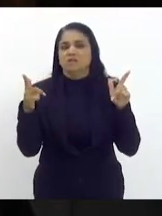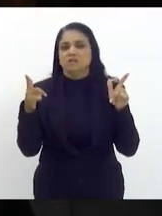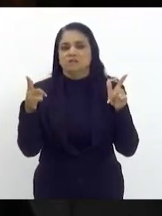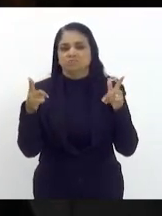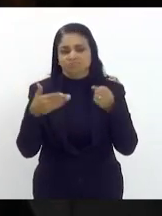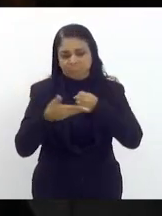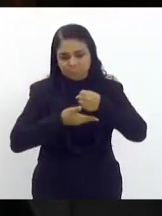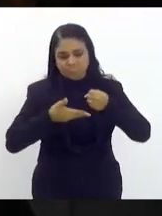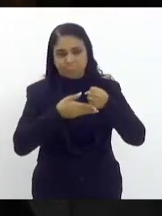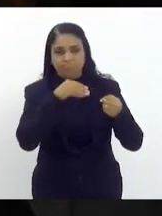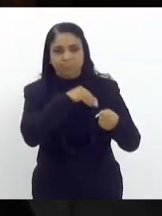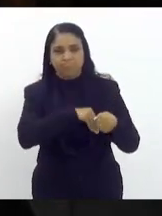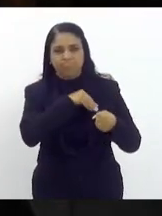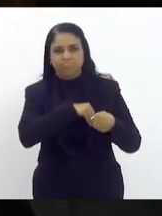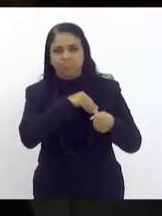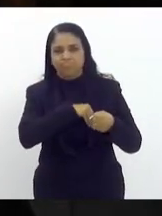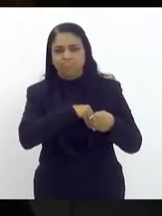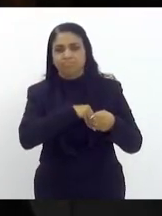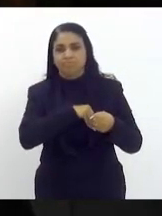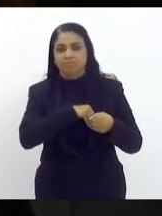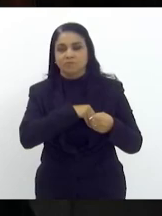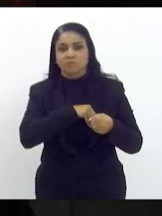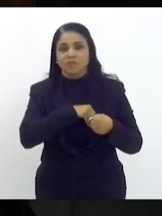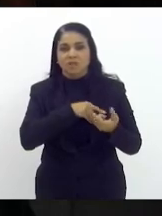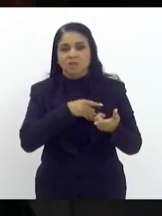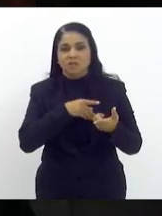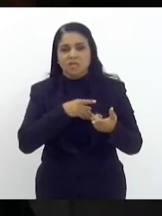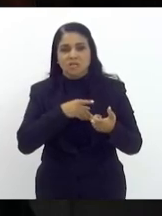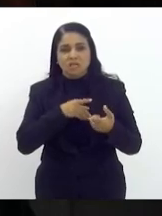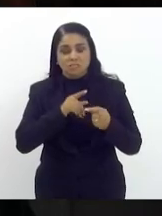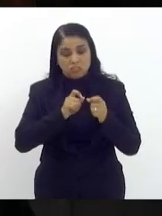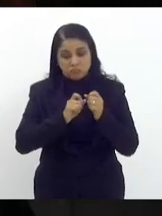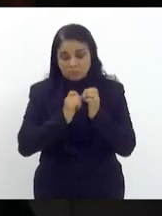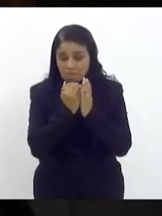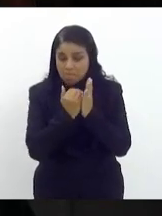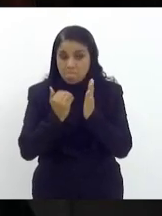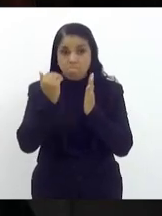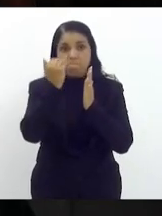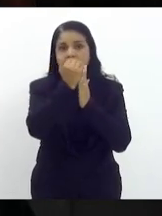piso e a base salarial dos professores tão grande quanto tem no Rio de Janeiro